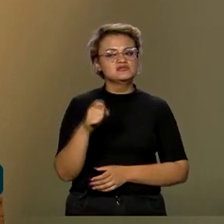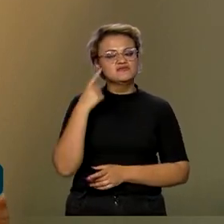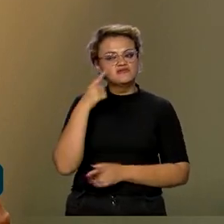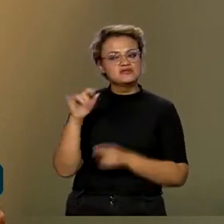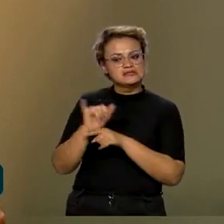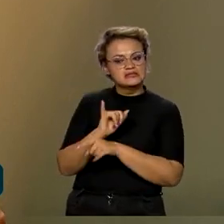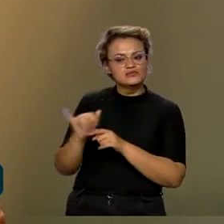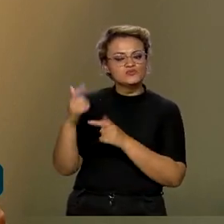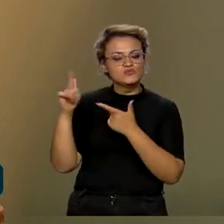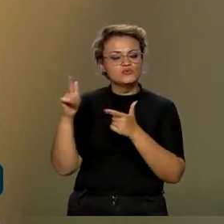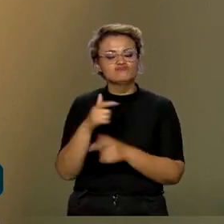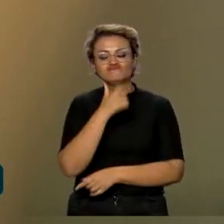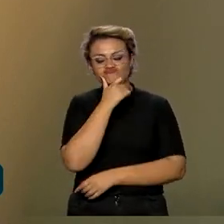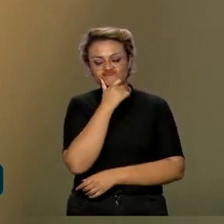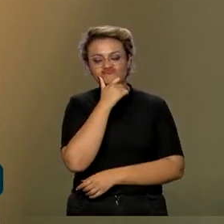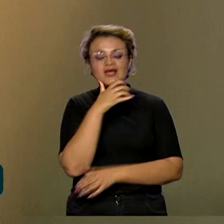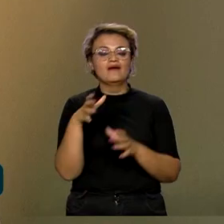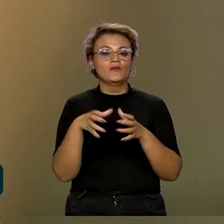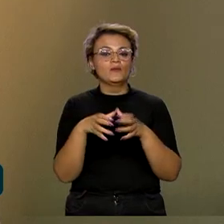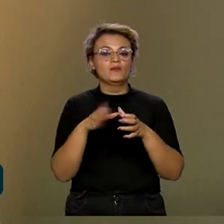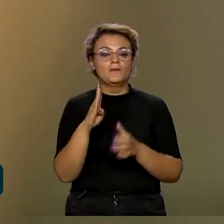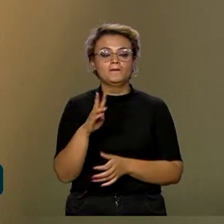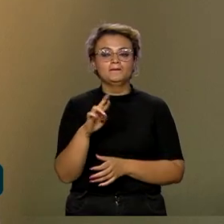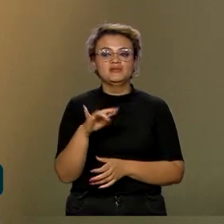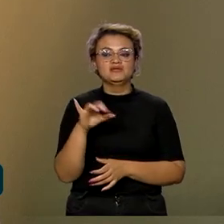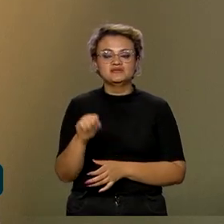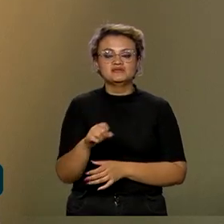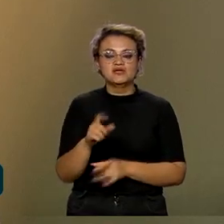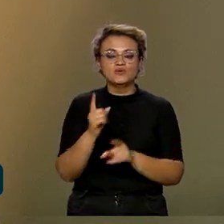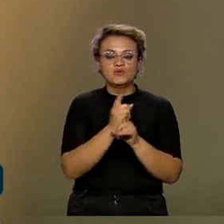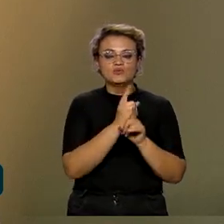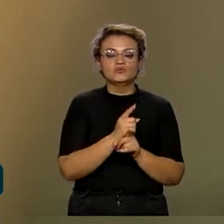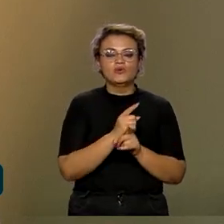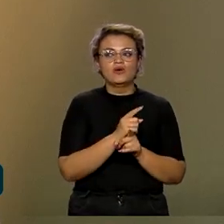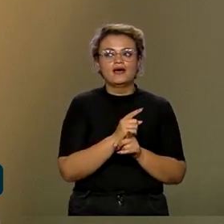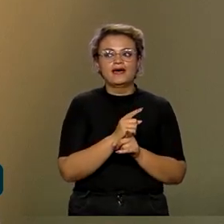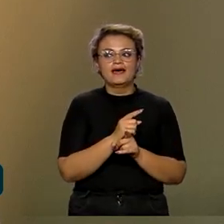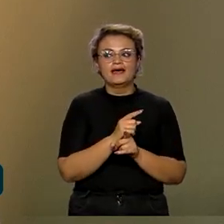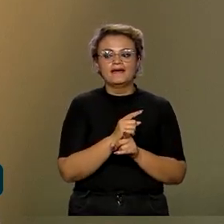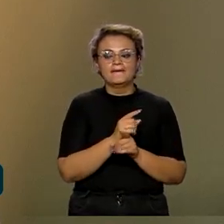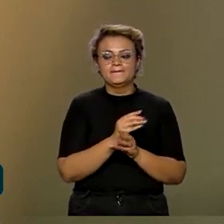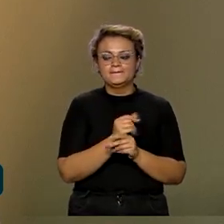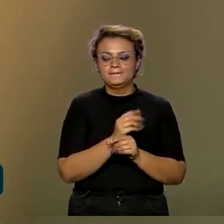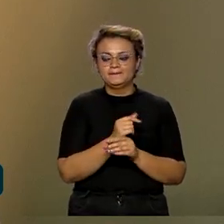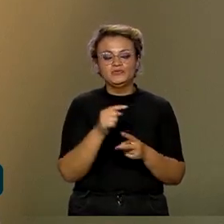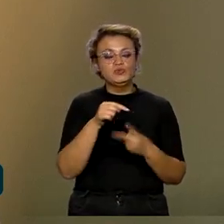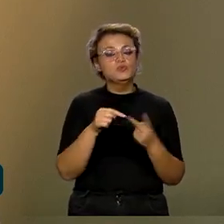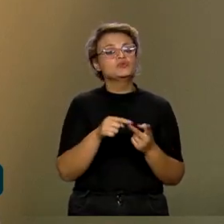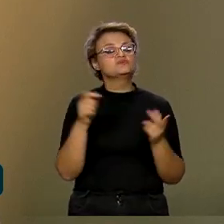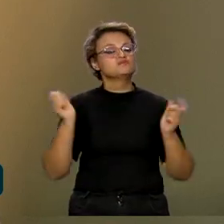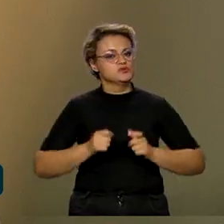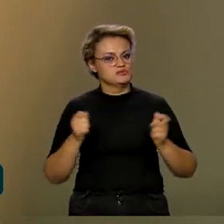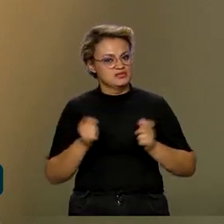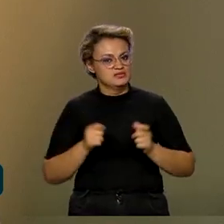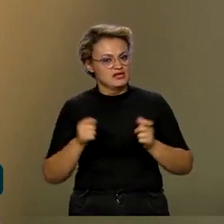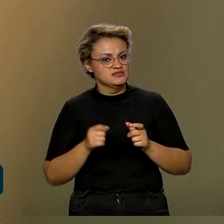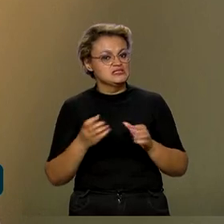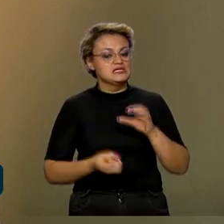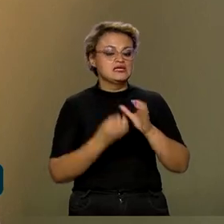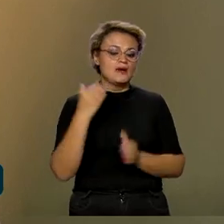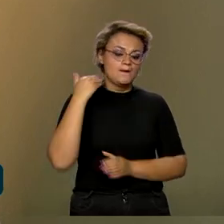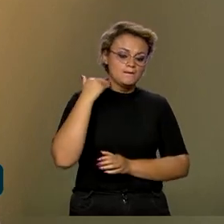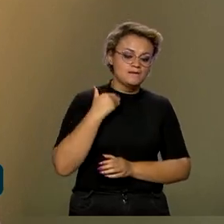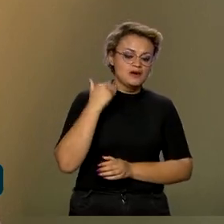Então, o BRICS chegou a essas duas possibilidades, ou seja, tanto criar um banco,